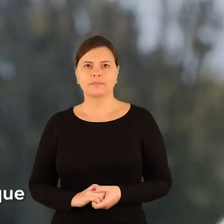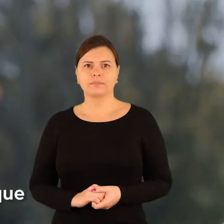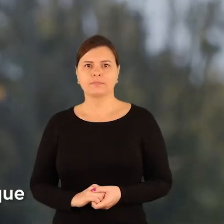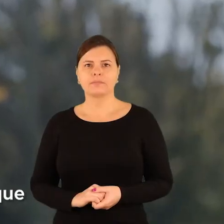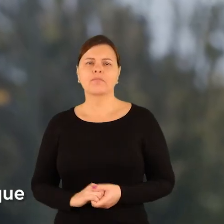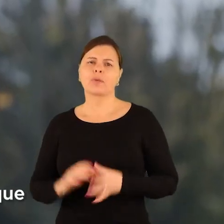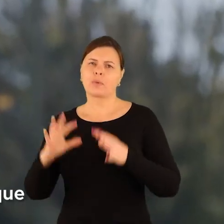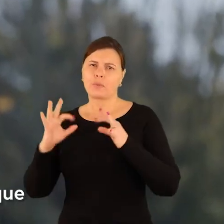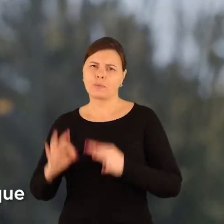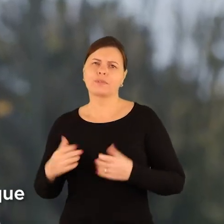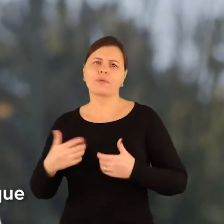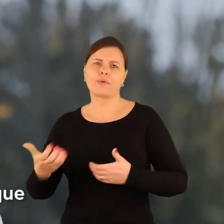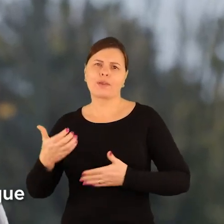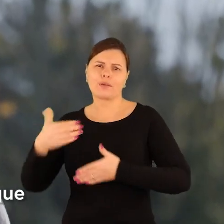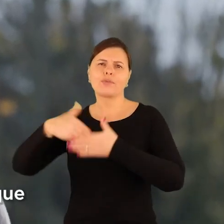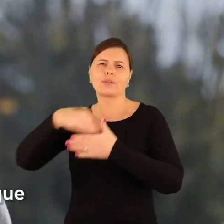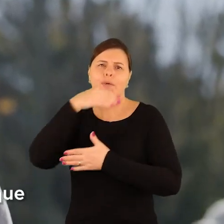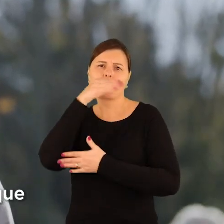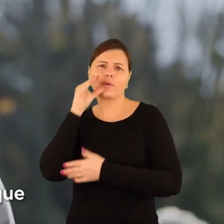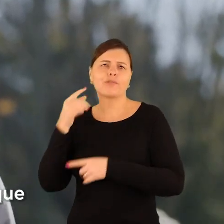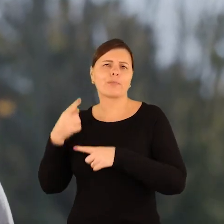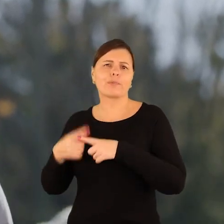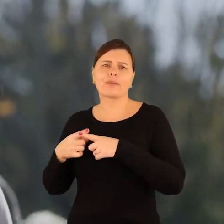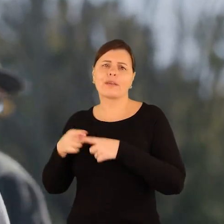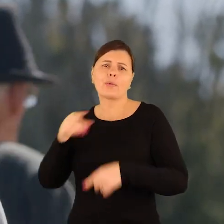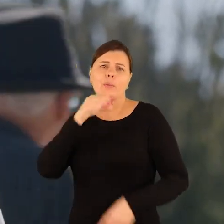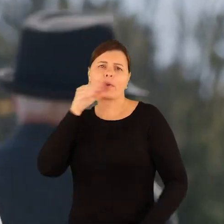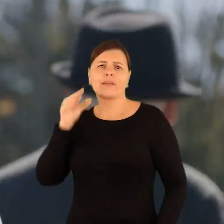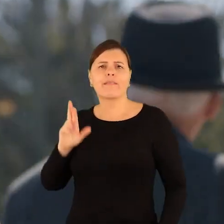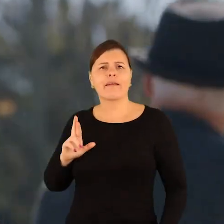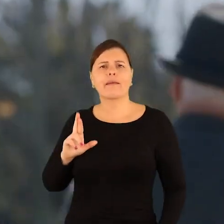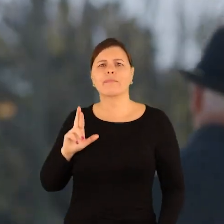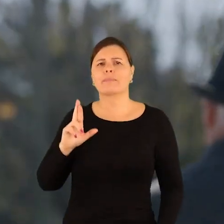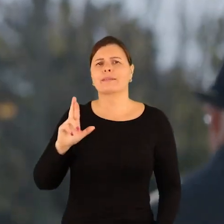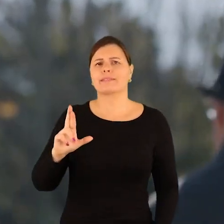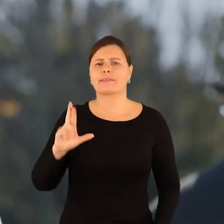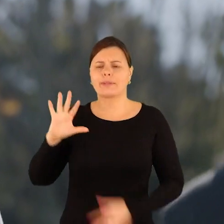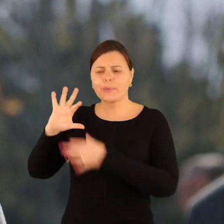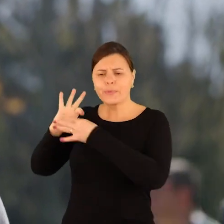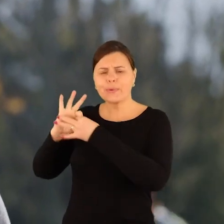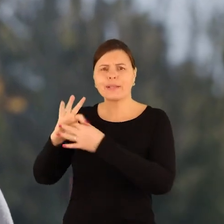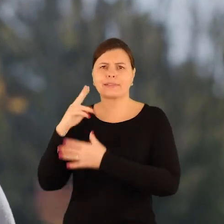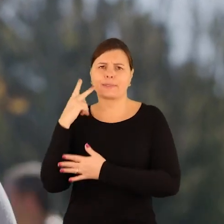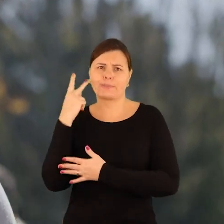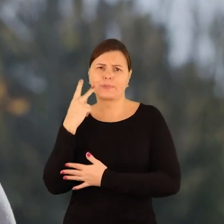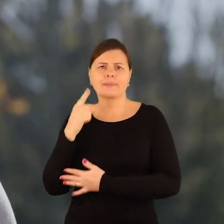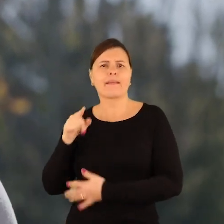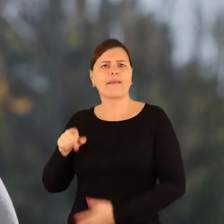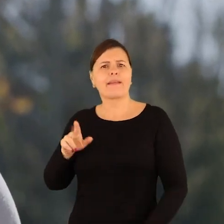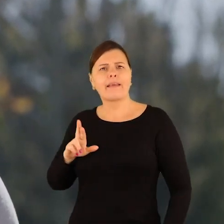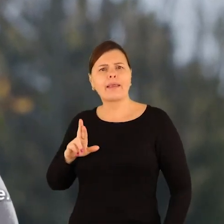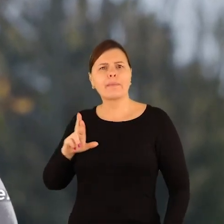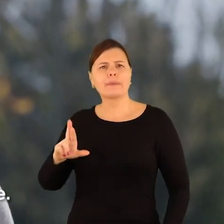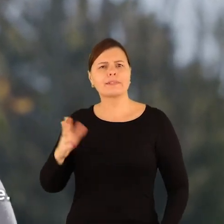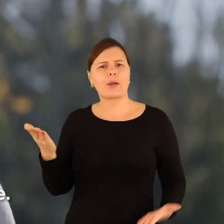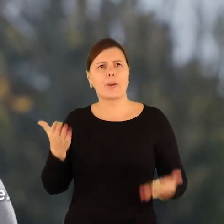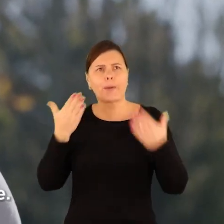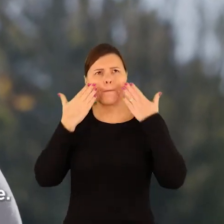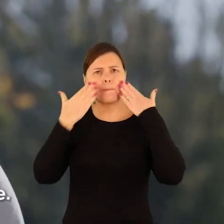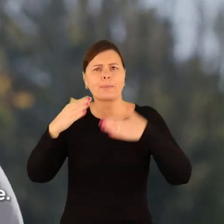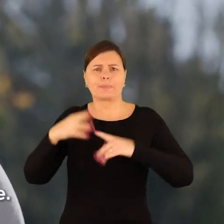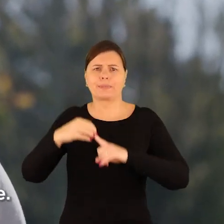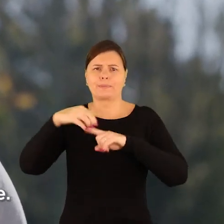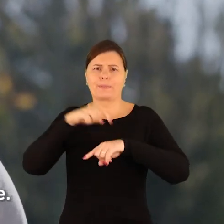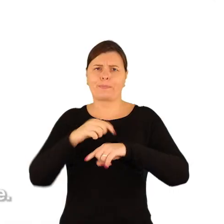Com certeza quero votar no Olívio porque é alguém que representa a coerência política, alguém que representa a nitidez no momento